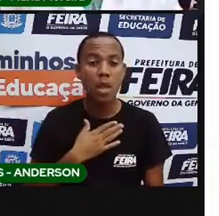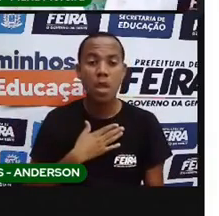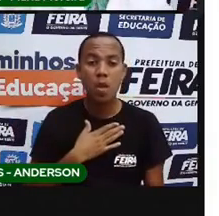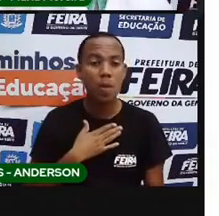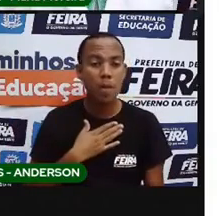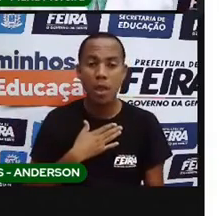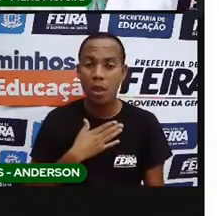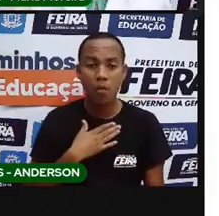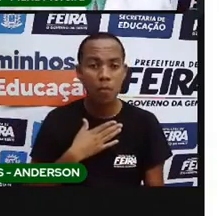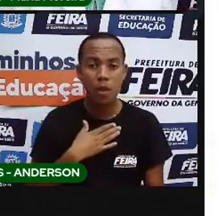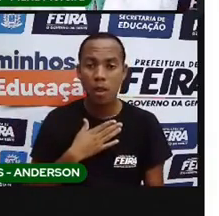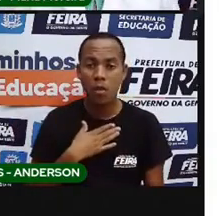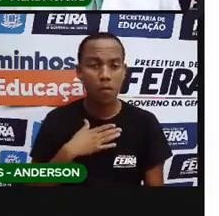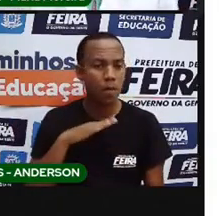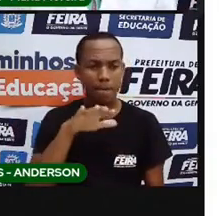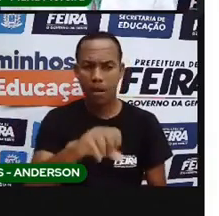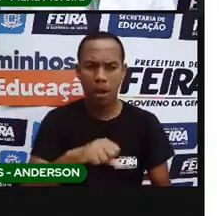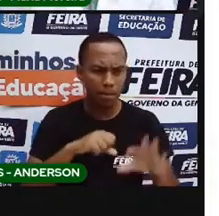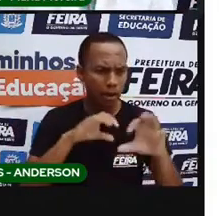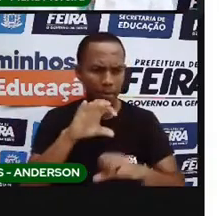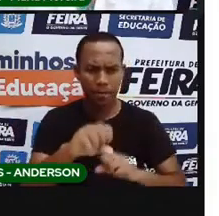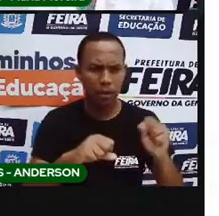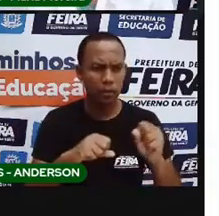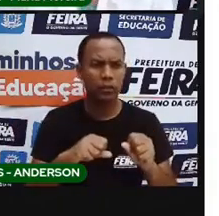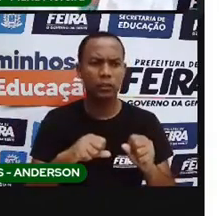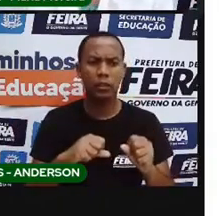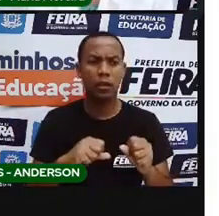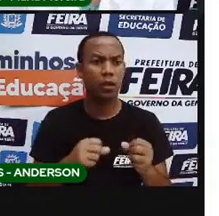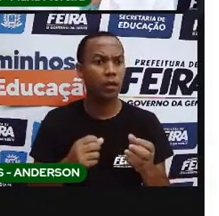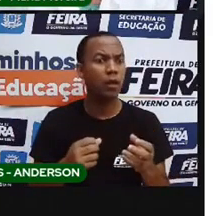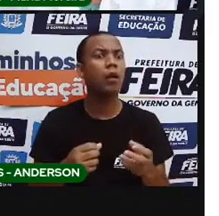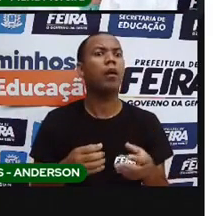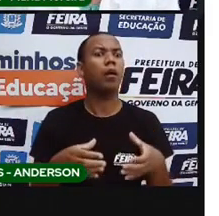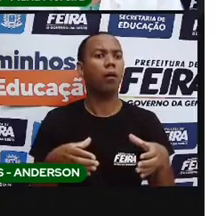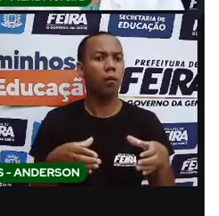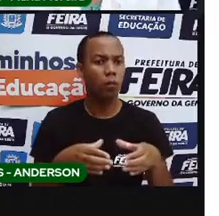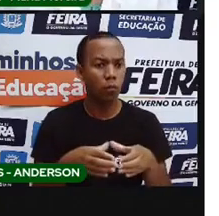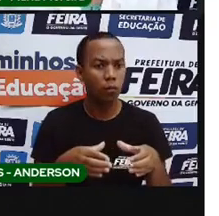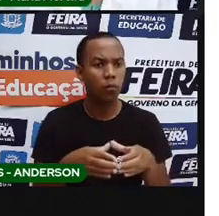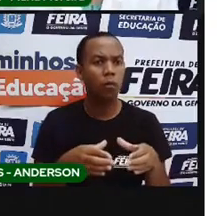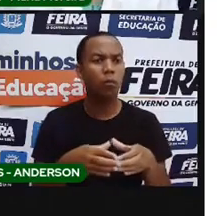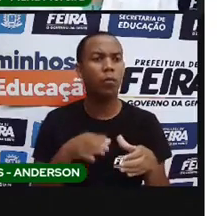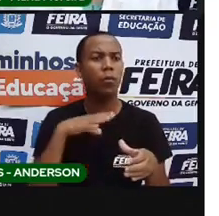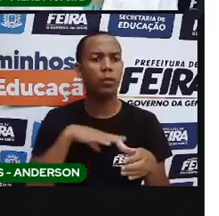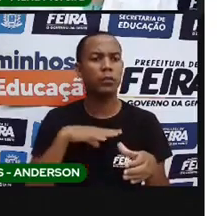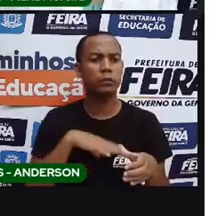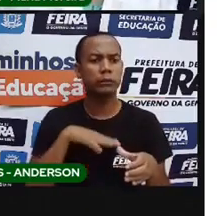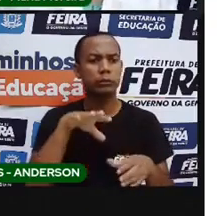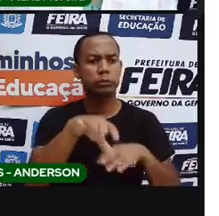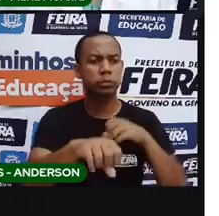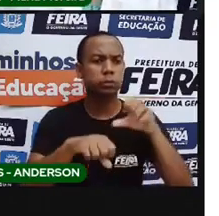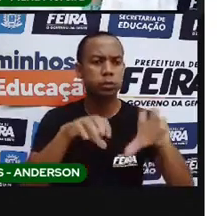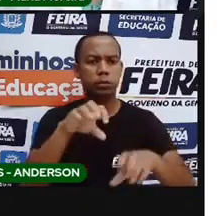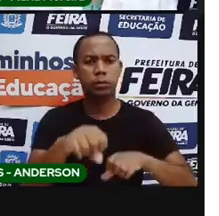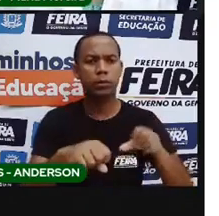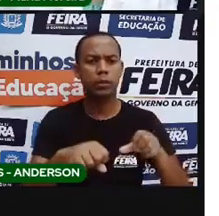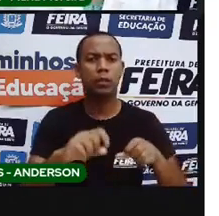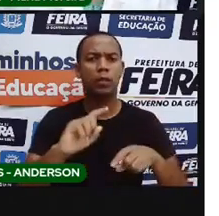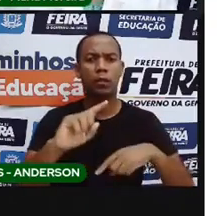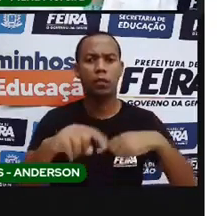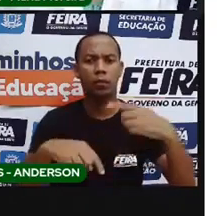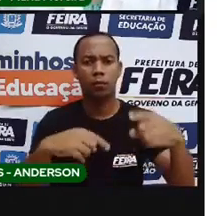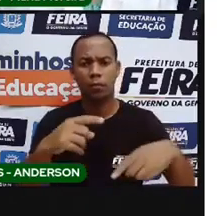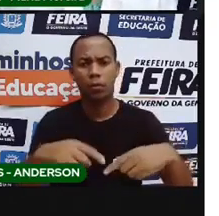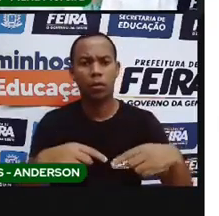posso, e vai ser meu, vou tomar para mim. Bom, e eles tomam posse da terra, e logo em seguida tiveram os primeiros contatos com esses